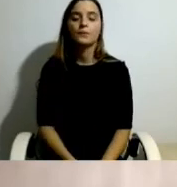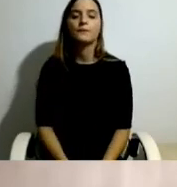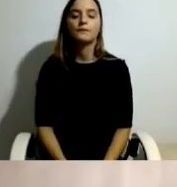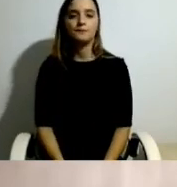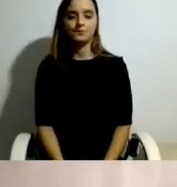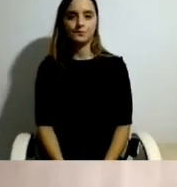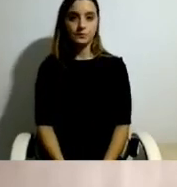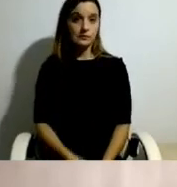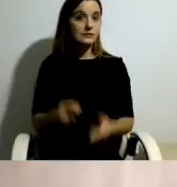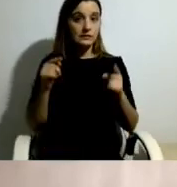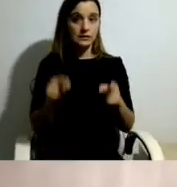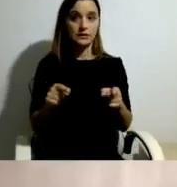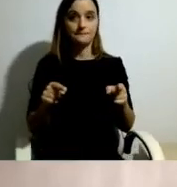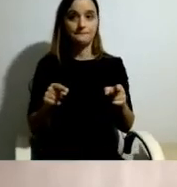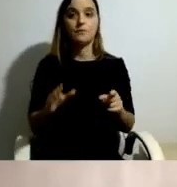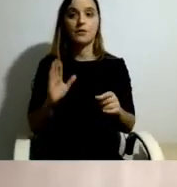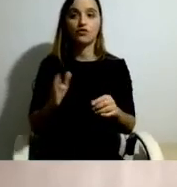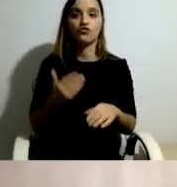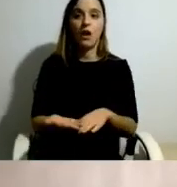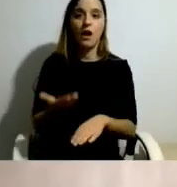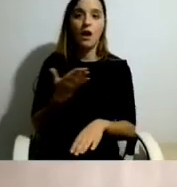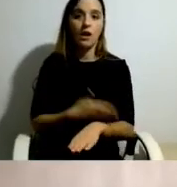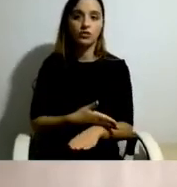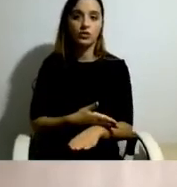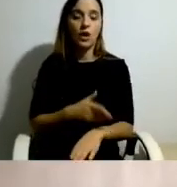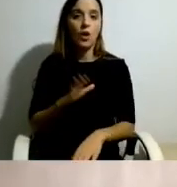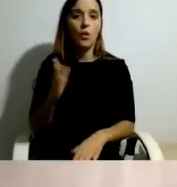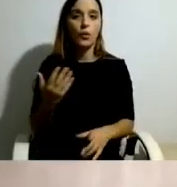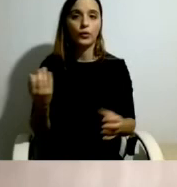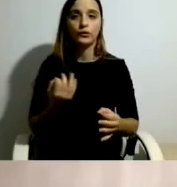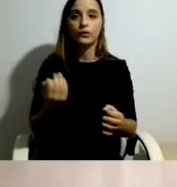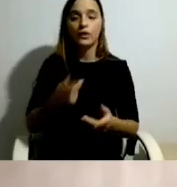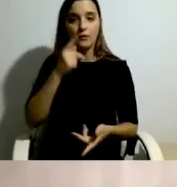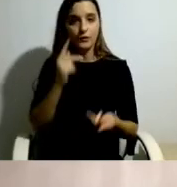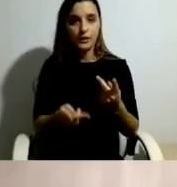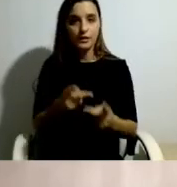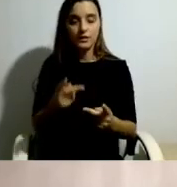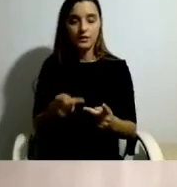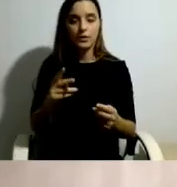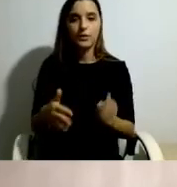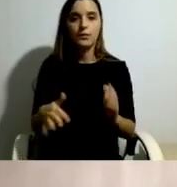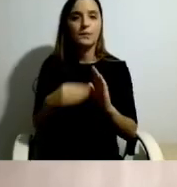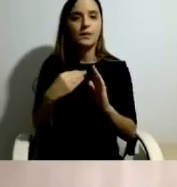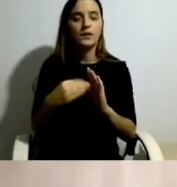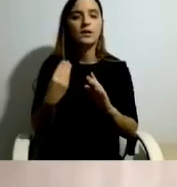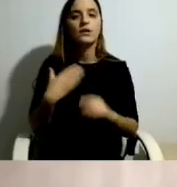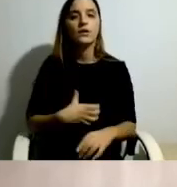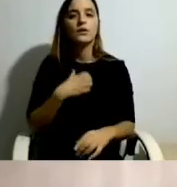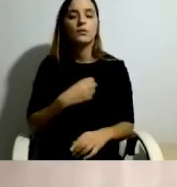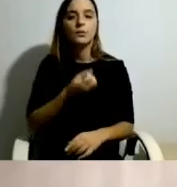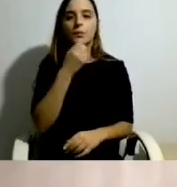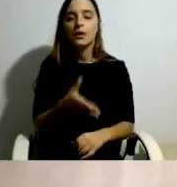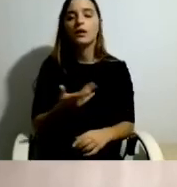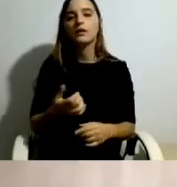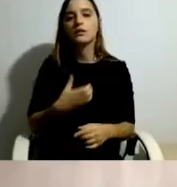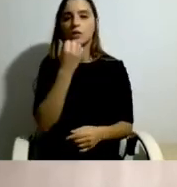e isto já surgia também quando da avaliação intermédia. São sobretudo sentimentos de perda, insatisfação e vazio